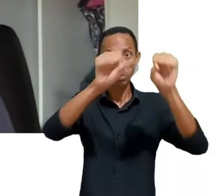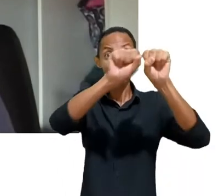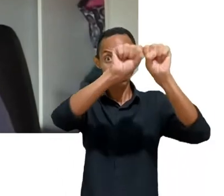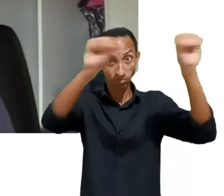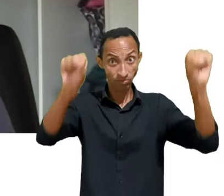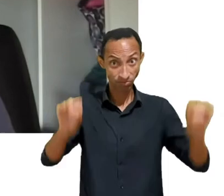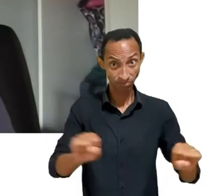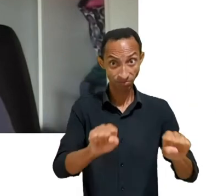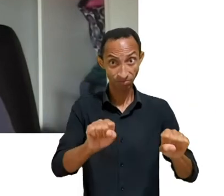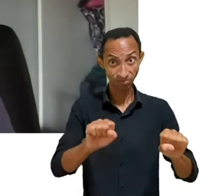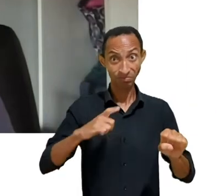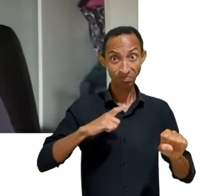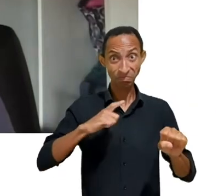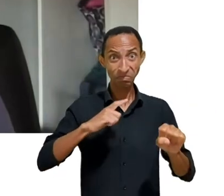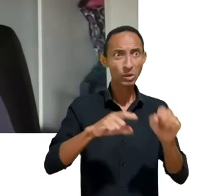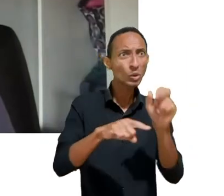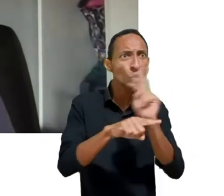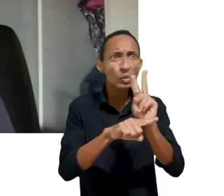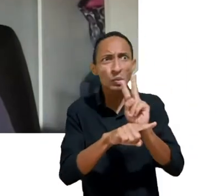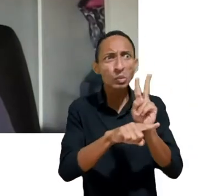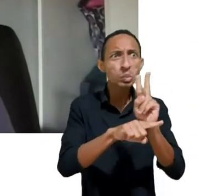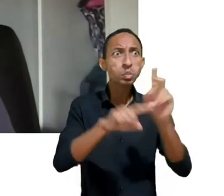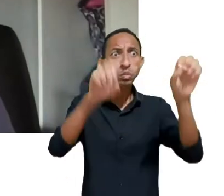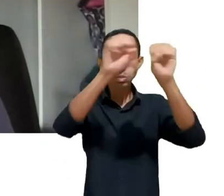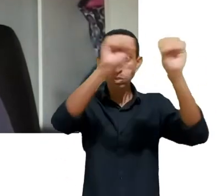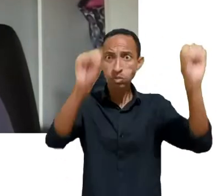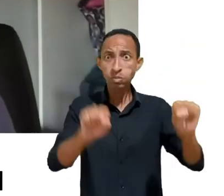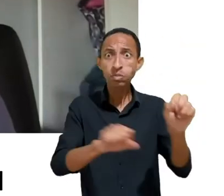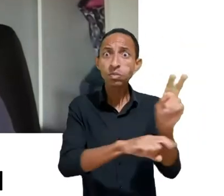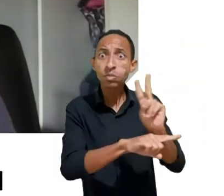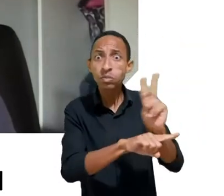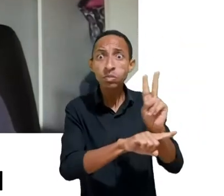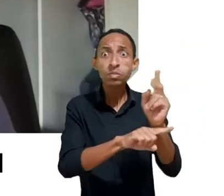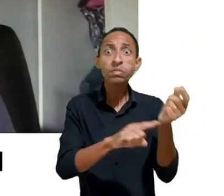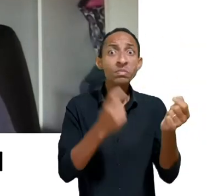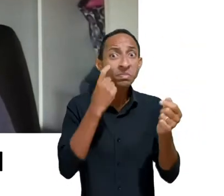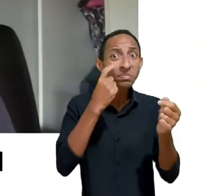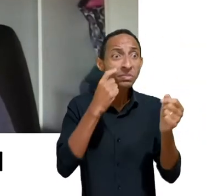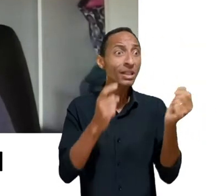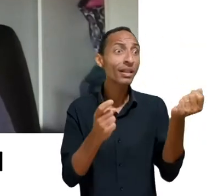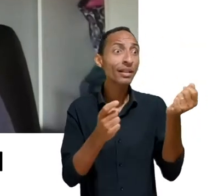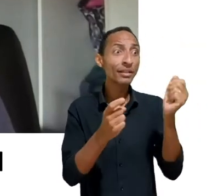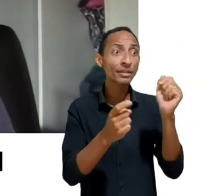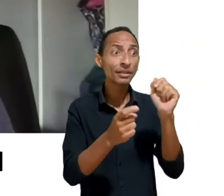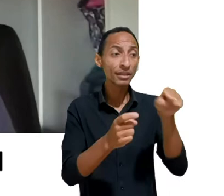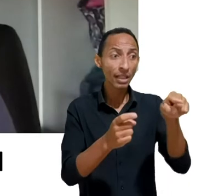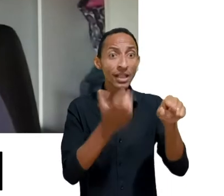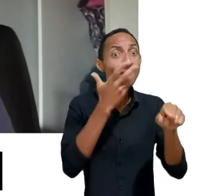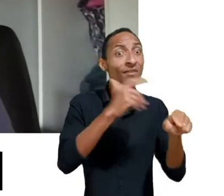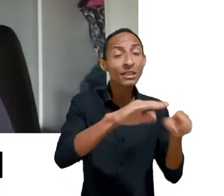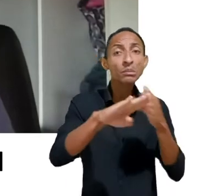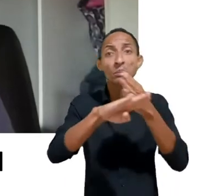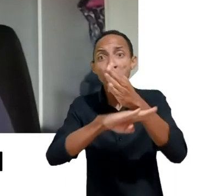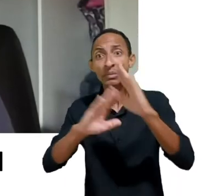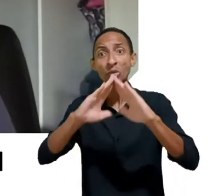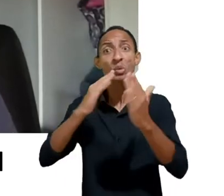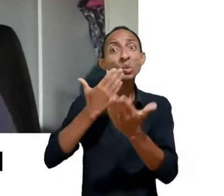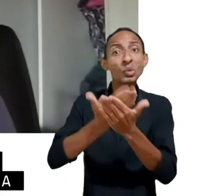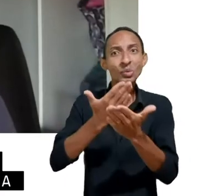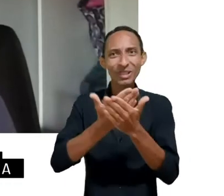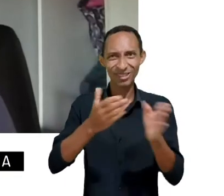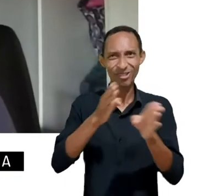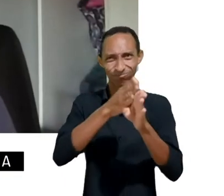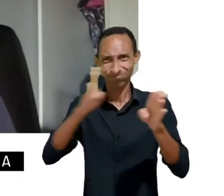vigilantes das crianças sendo implementadas em escolas. Agora, com pandemia, isso aumentou muito. As crianças têm